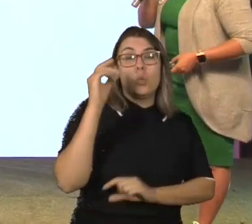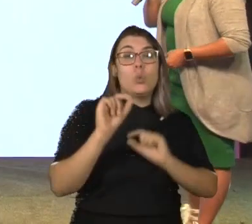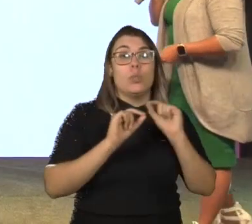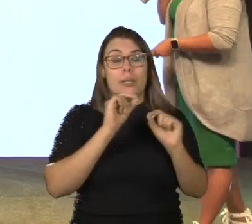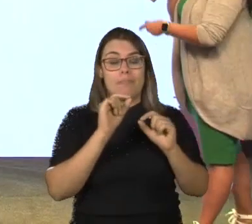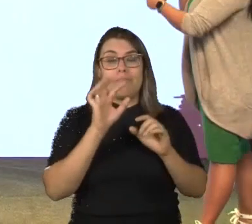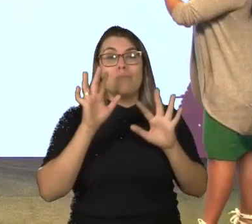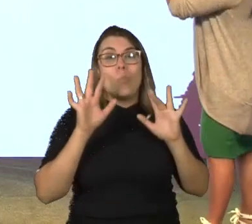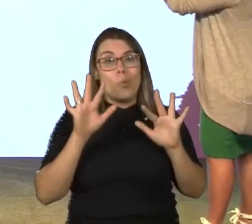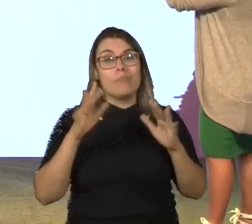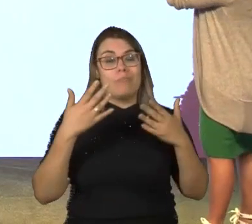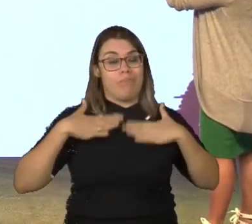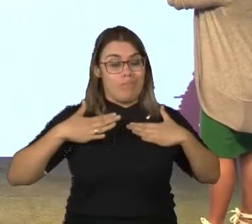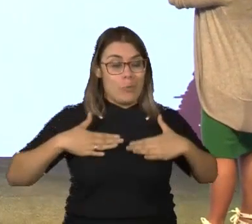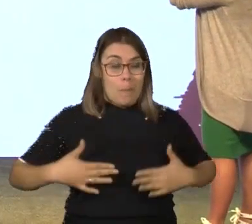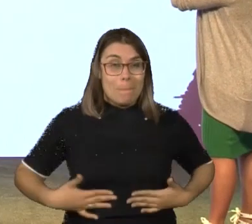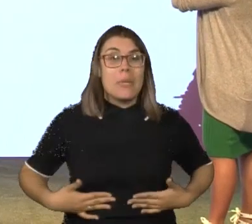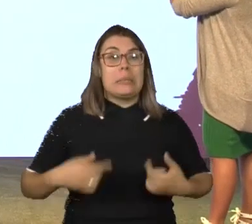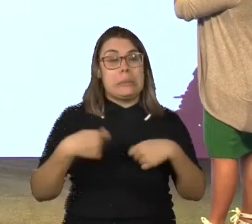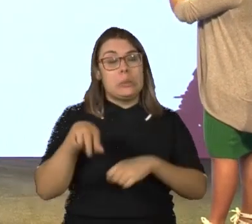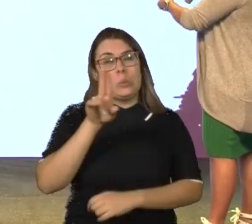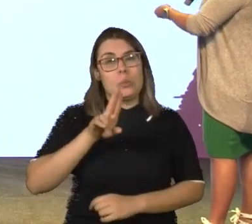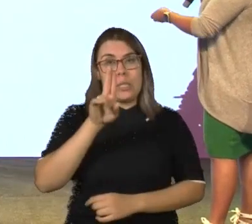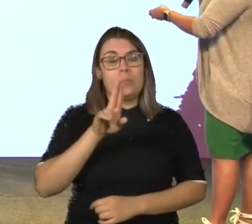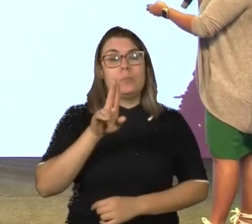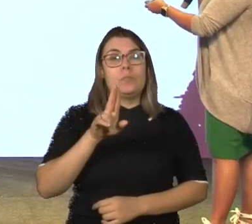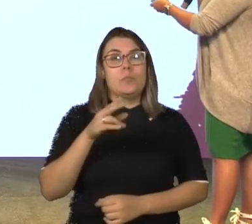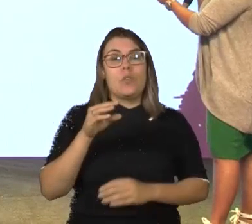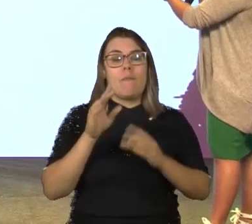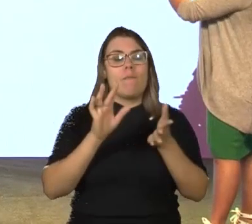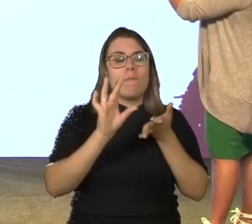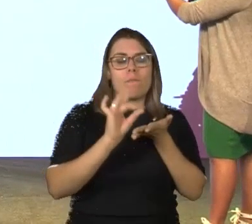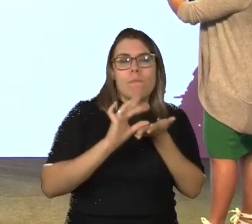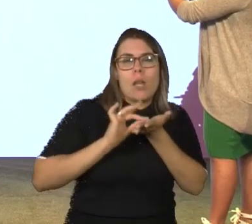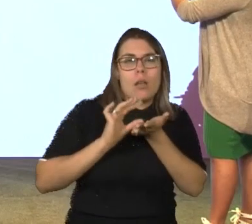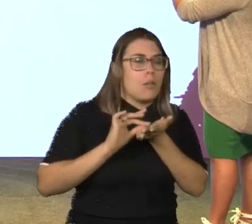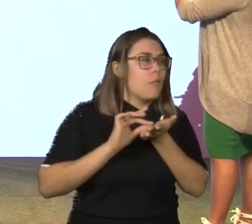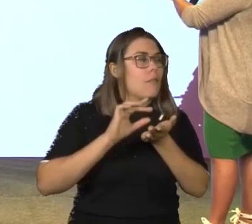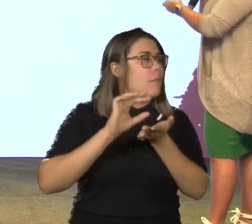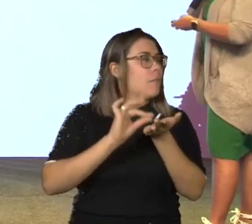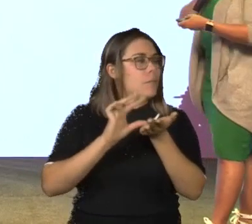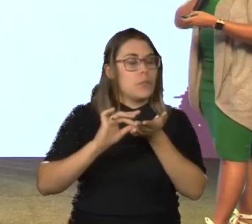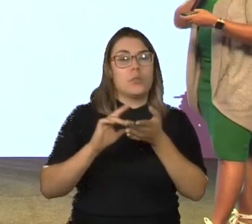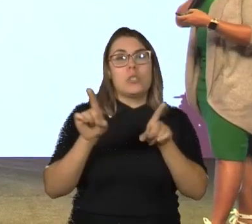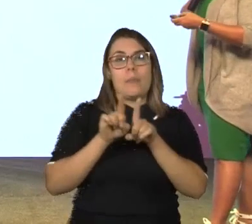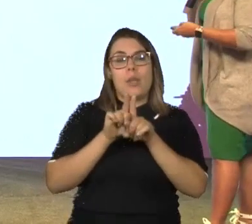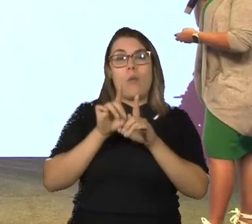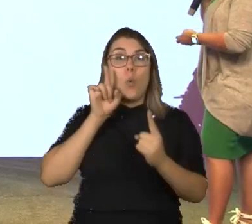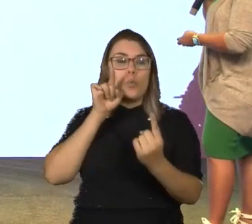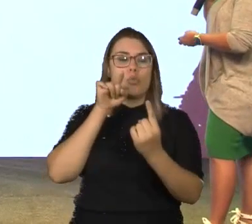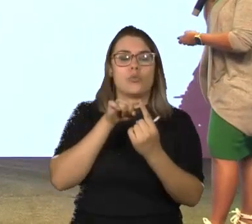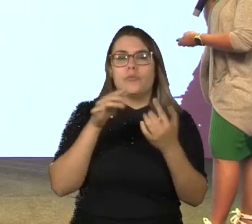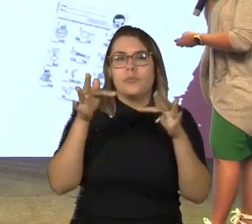motora. uso de materiais plastificados e com velcro e com informações curtas que foquem apenas no objetivo